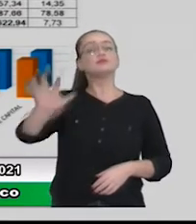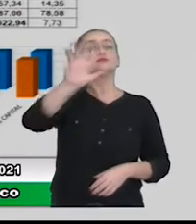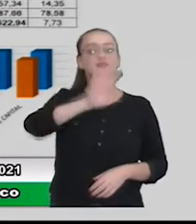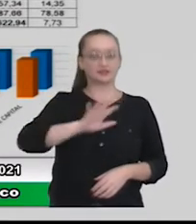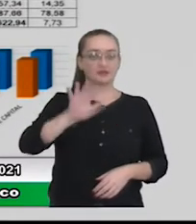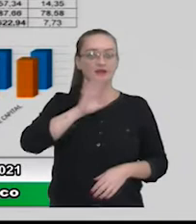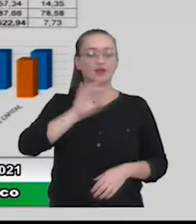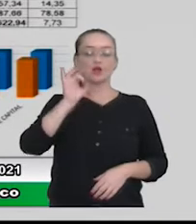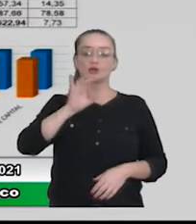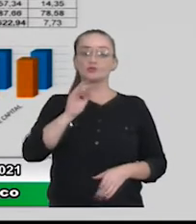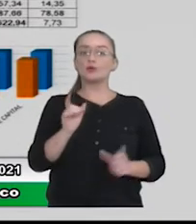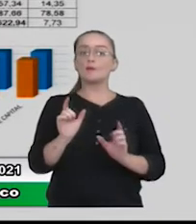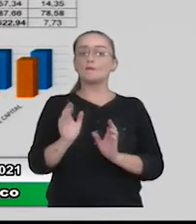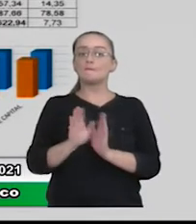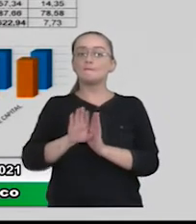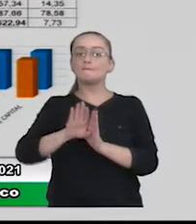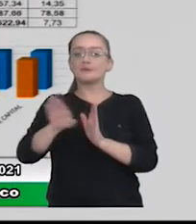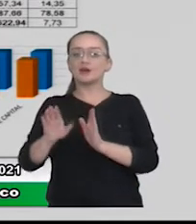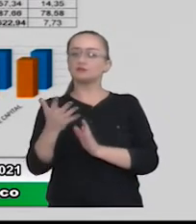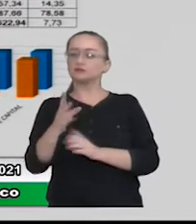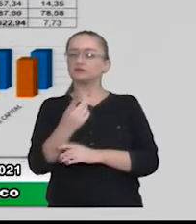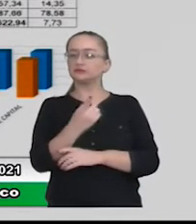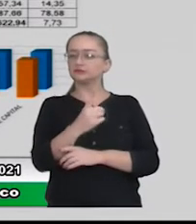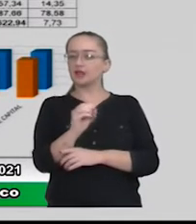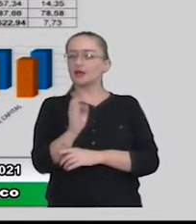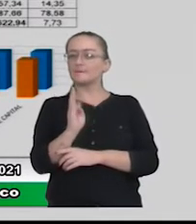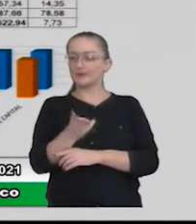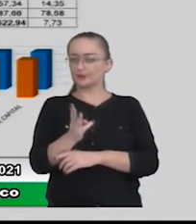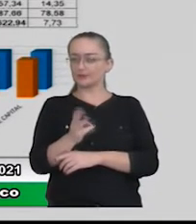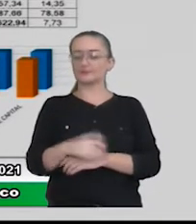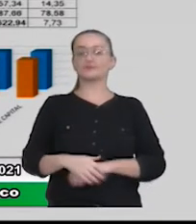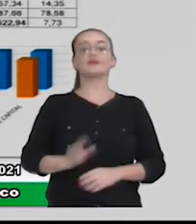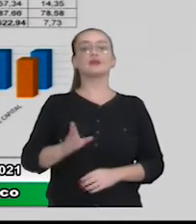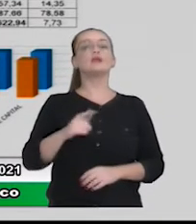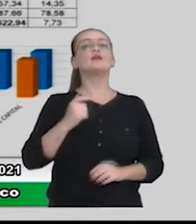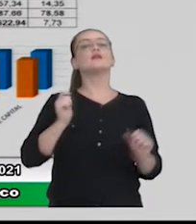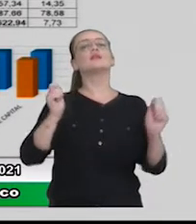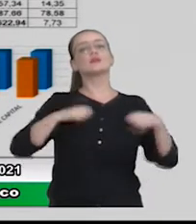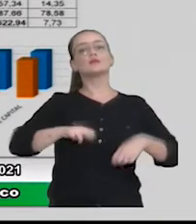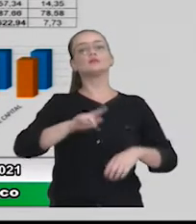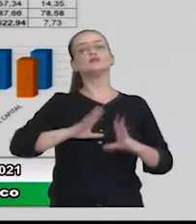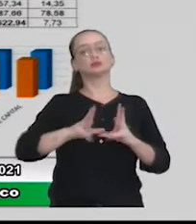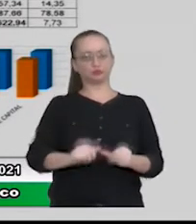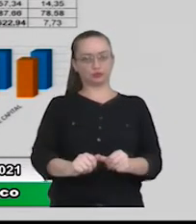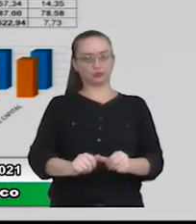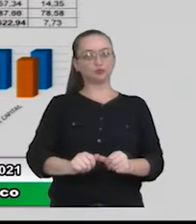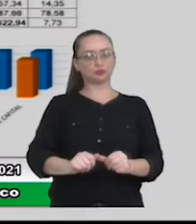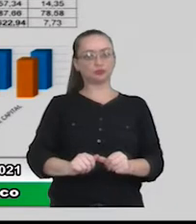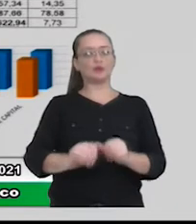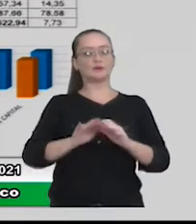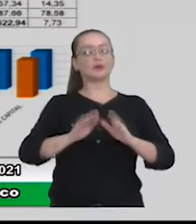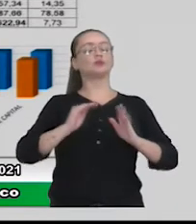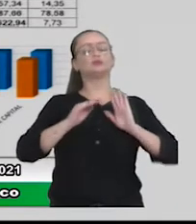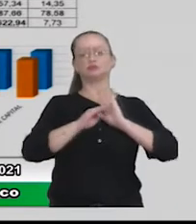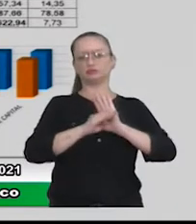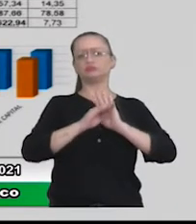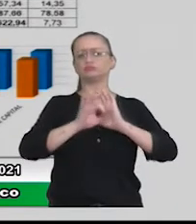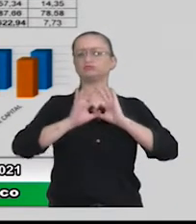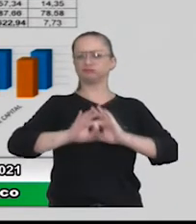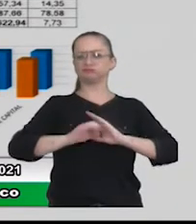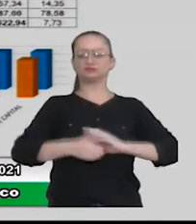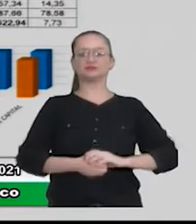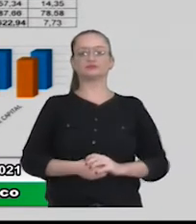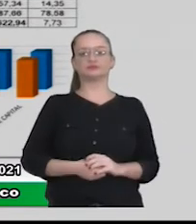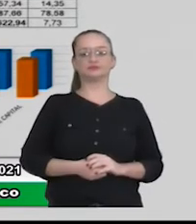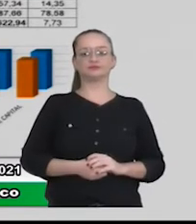somente uma parte, em torno de 10 milhões foi direcionado, mas a gente poderia usar todo ele. Então, isso ajudou bastante também num